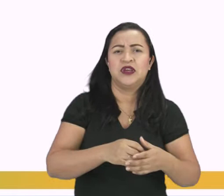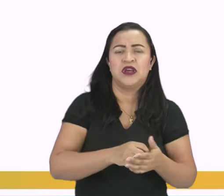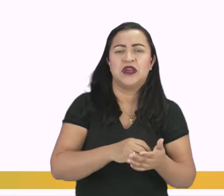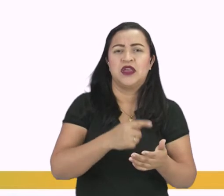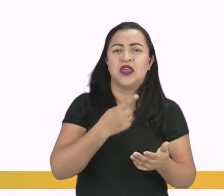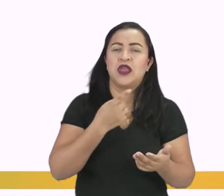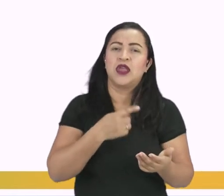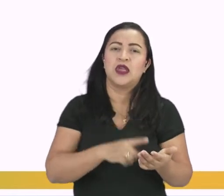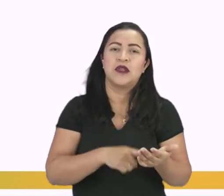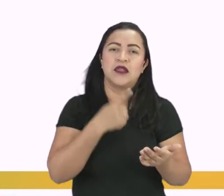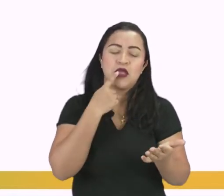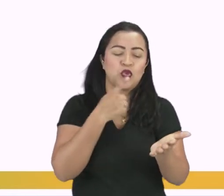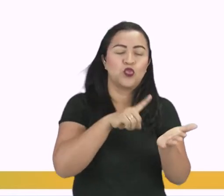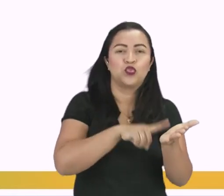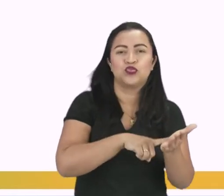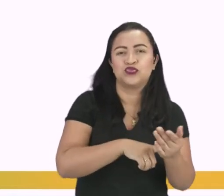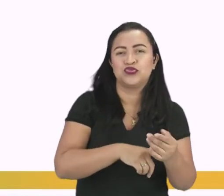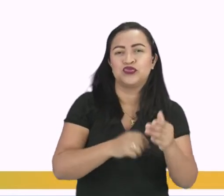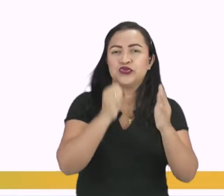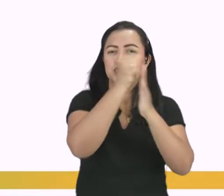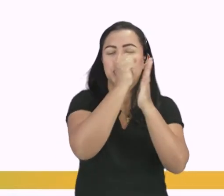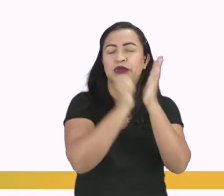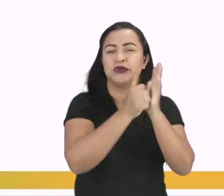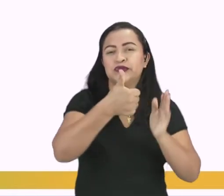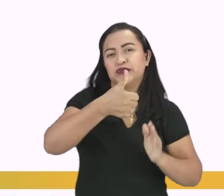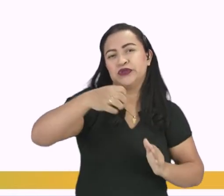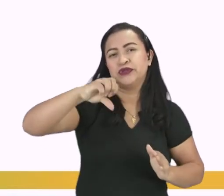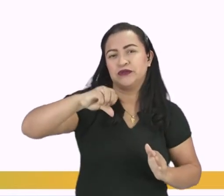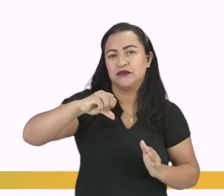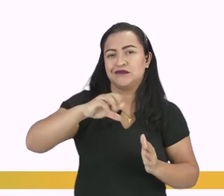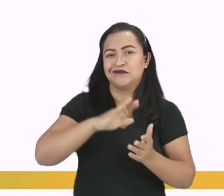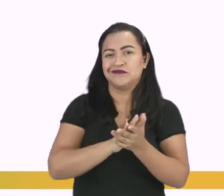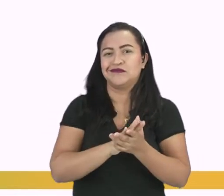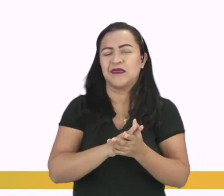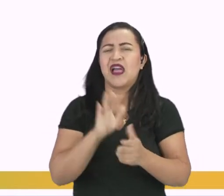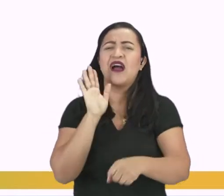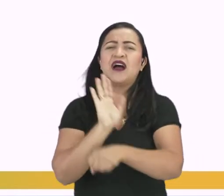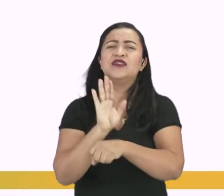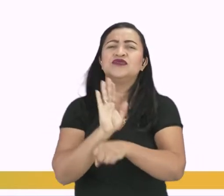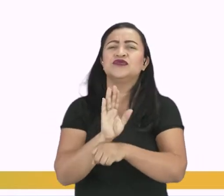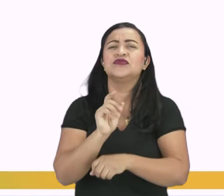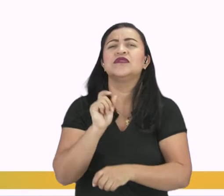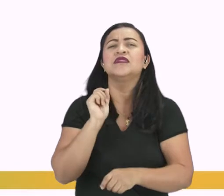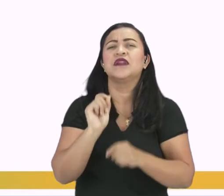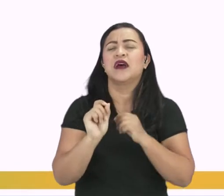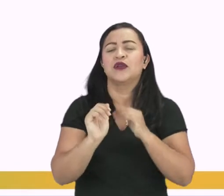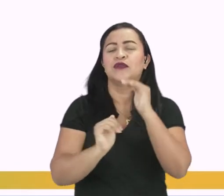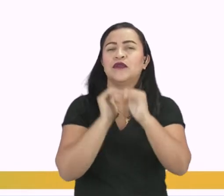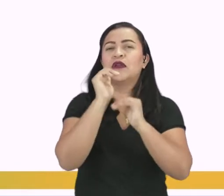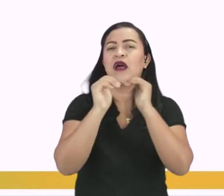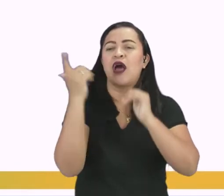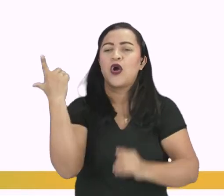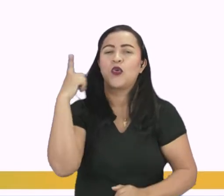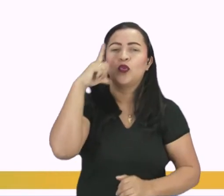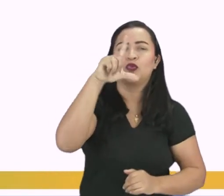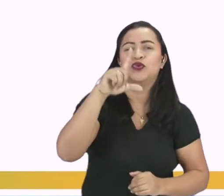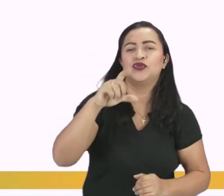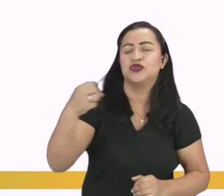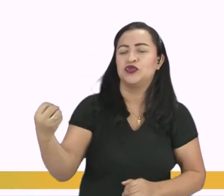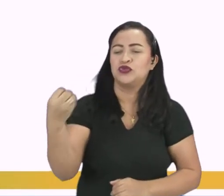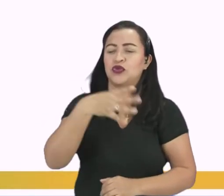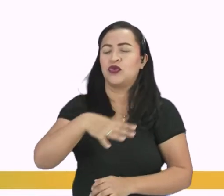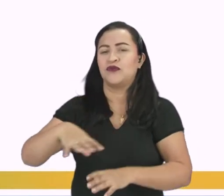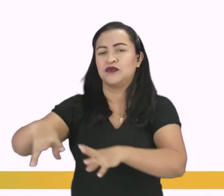no decorrer do século XIX. Essas mudanças contribuíram para a conquista de novos territórios e